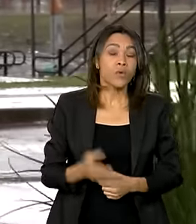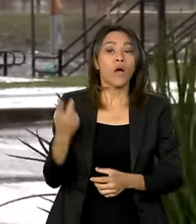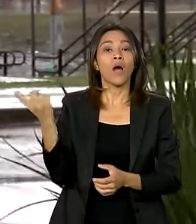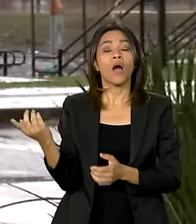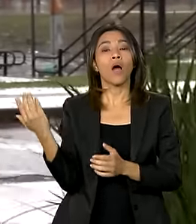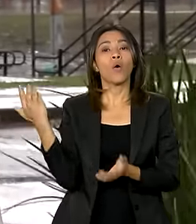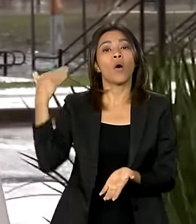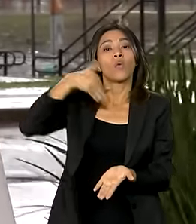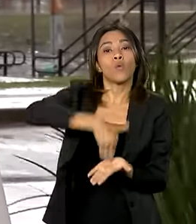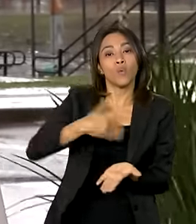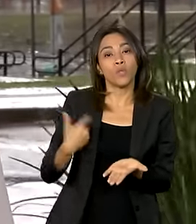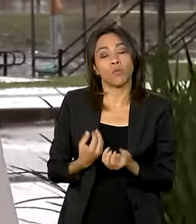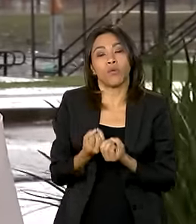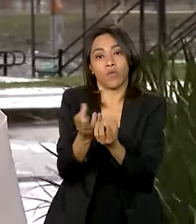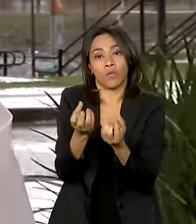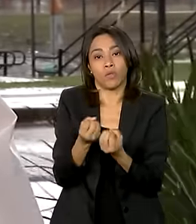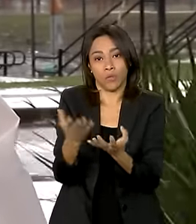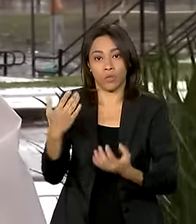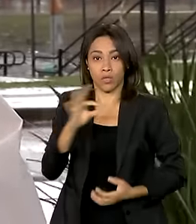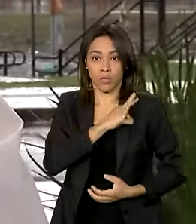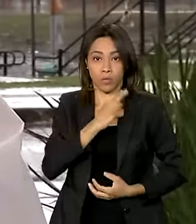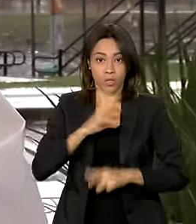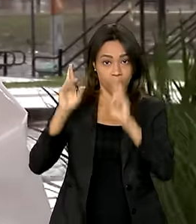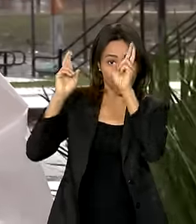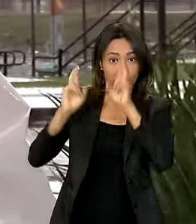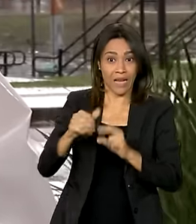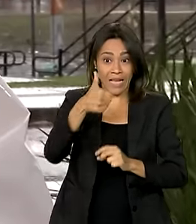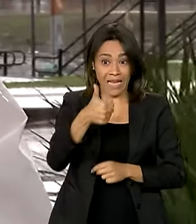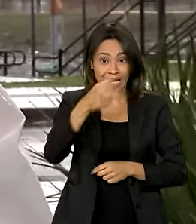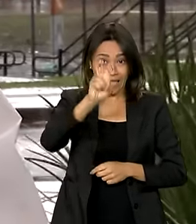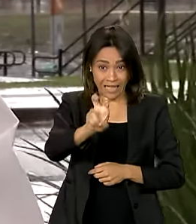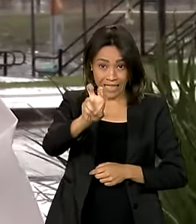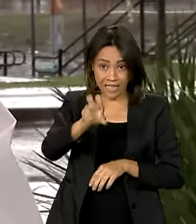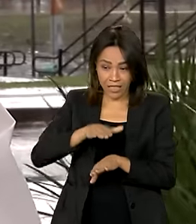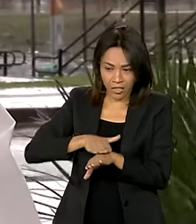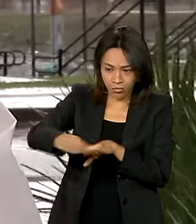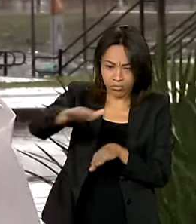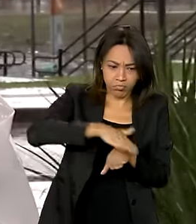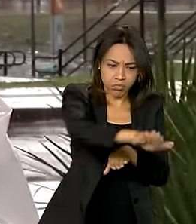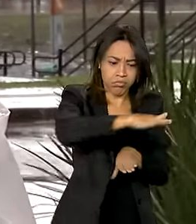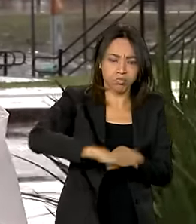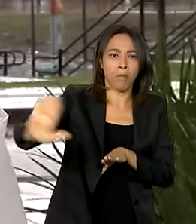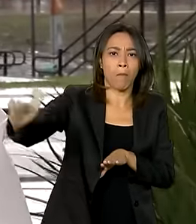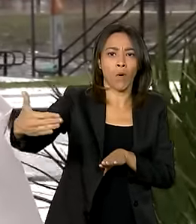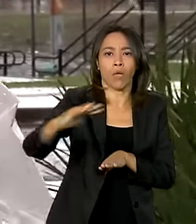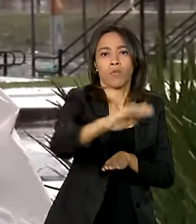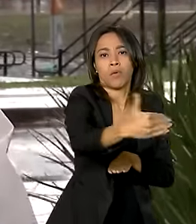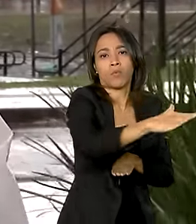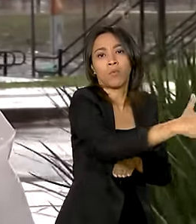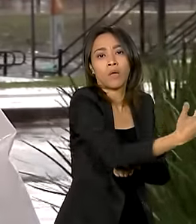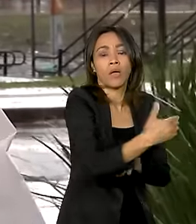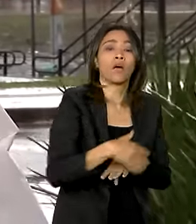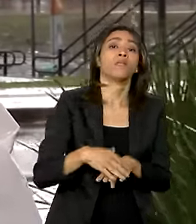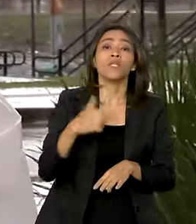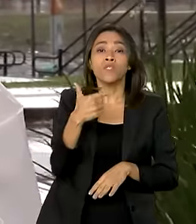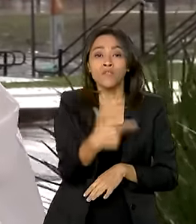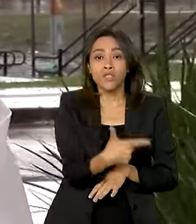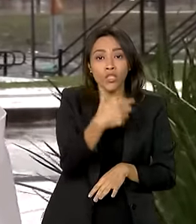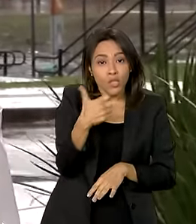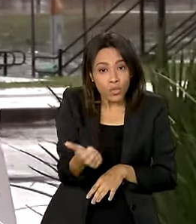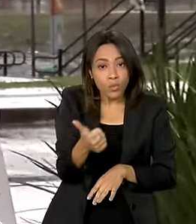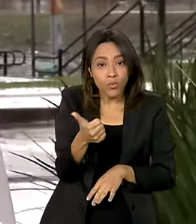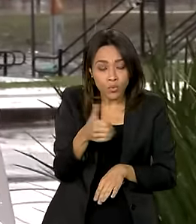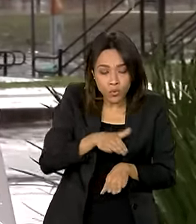Rodoviária Federal, há 15 trechos de rodovias federais totalmente bloqueados e pelo menos 21 trechos